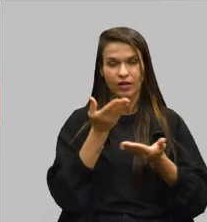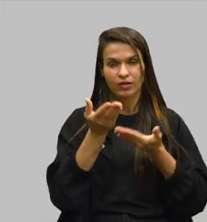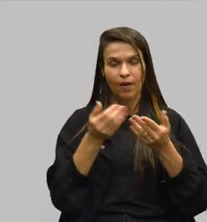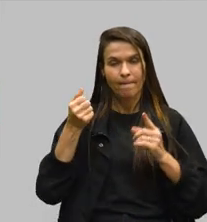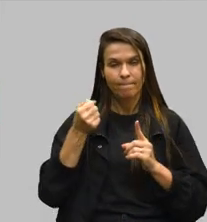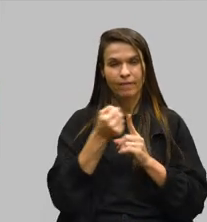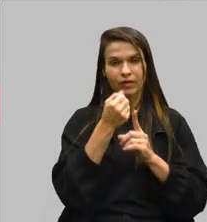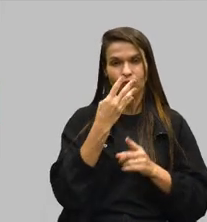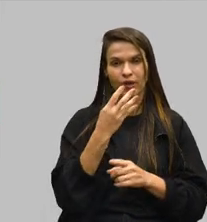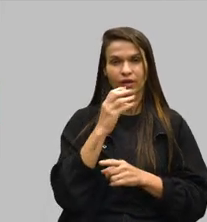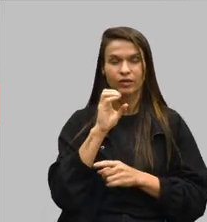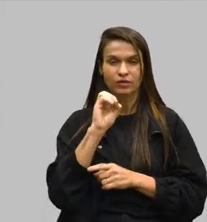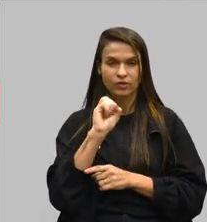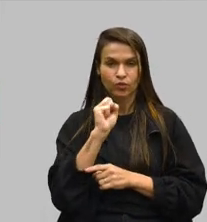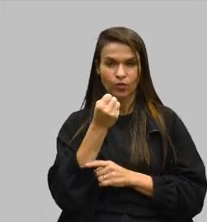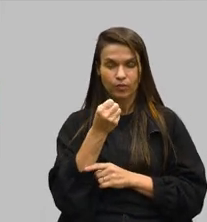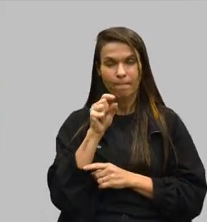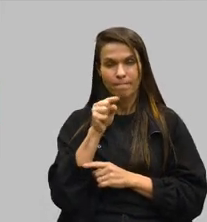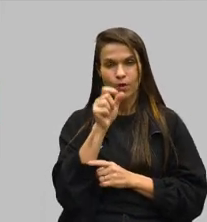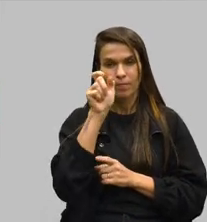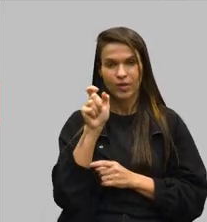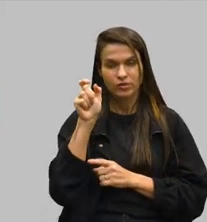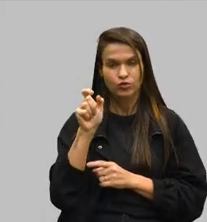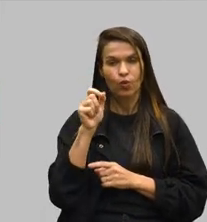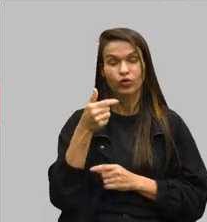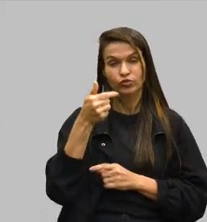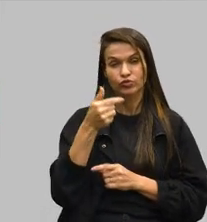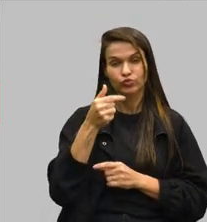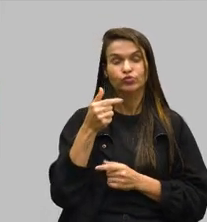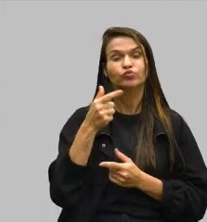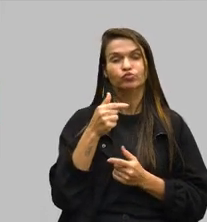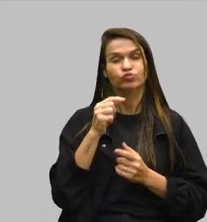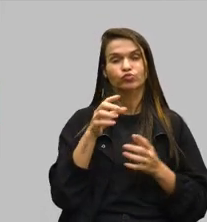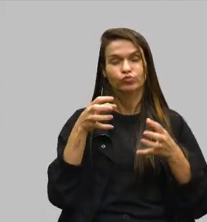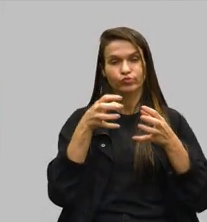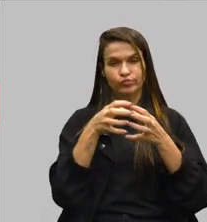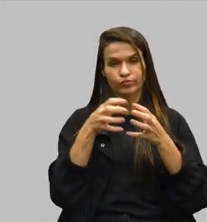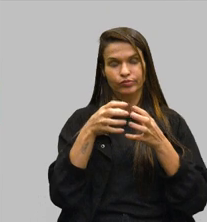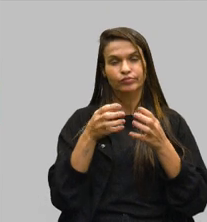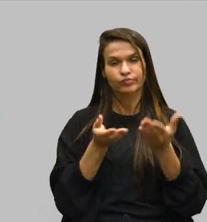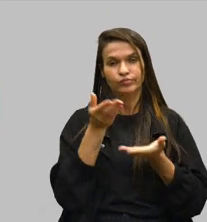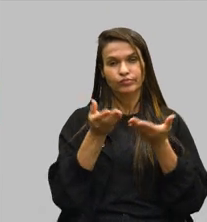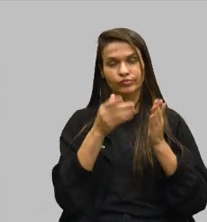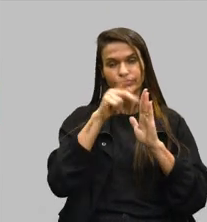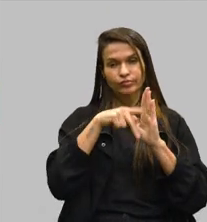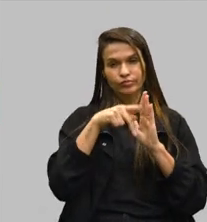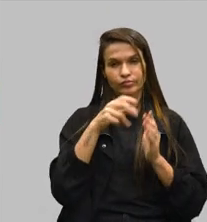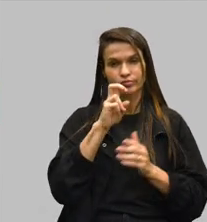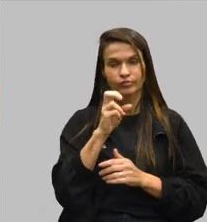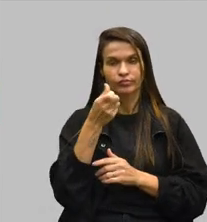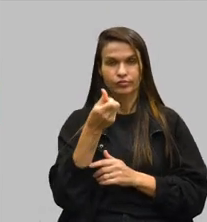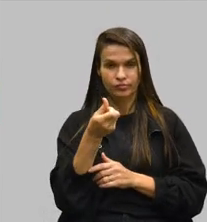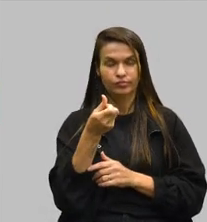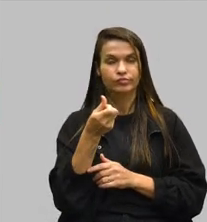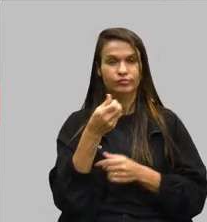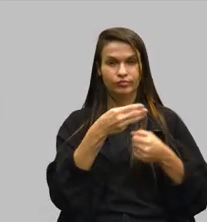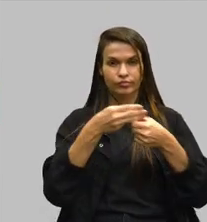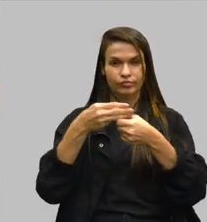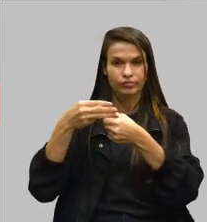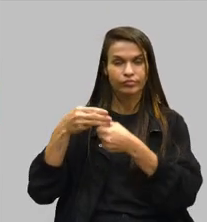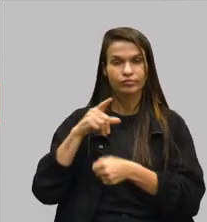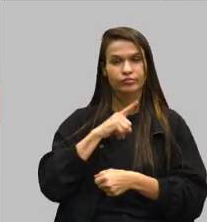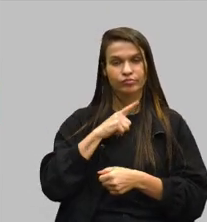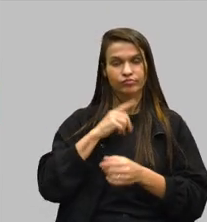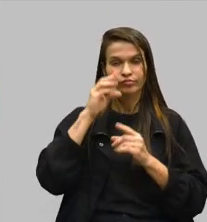48 mil pessoas. No segundo ciclo, a expansão de atendimento do programa para mais de 56 municípios da região da Sudene, que possuem